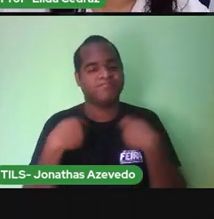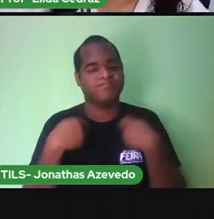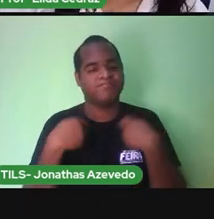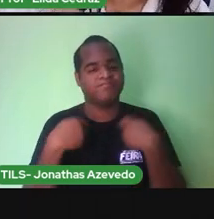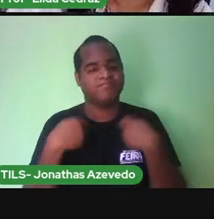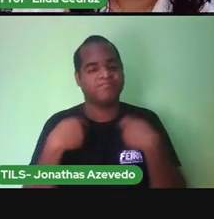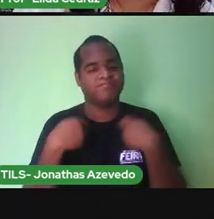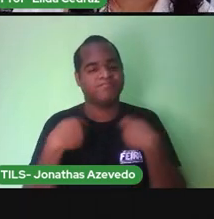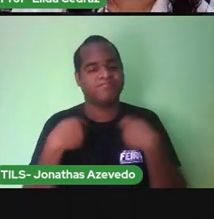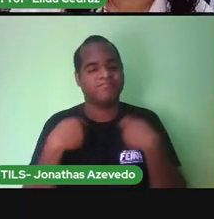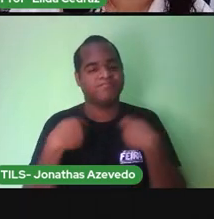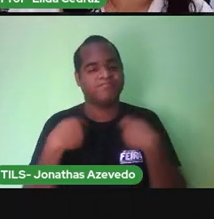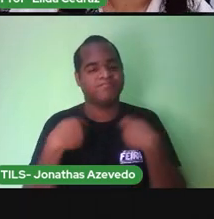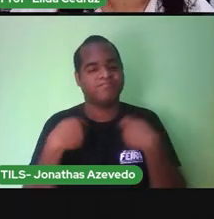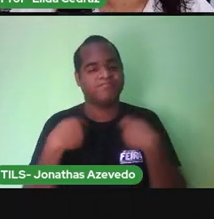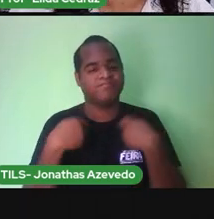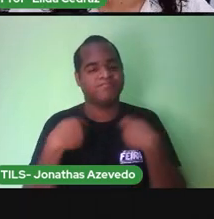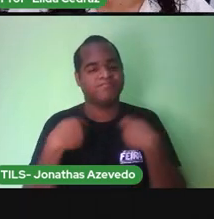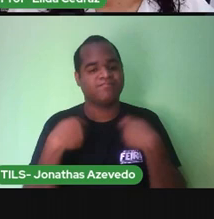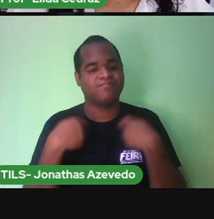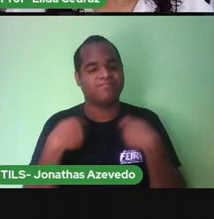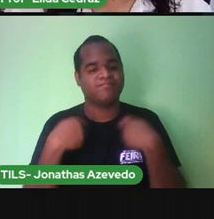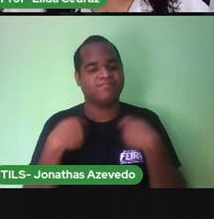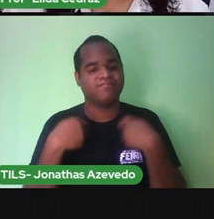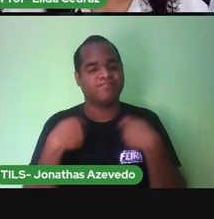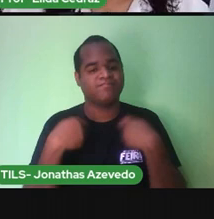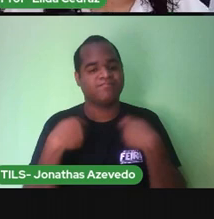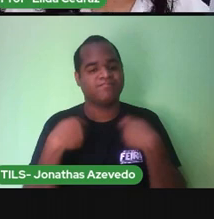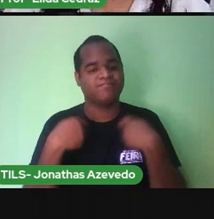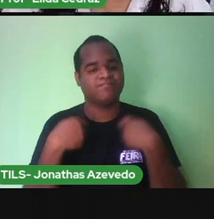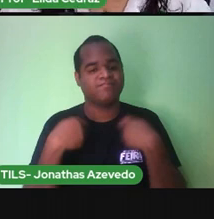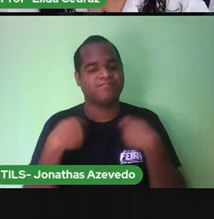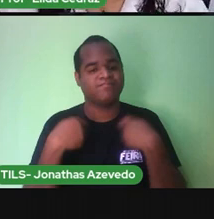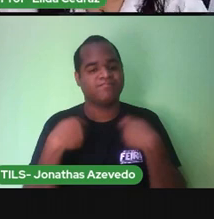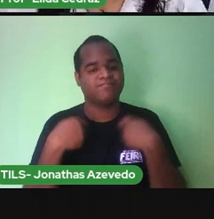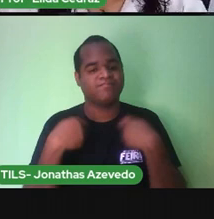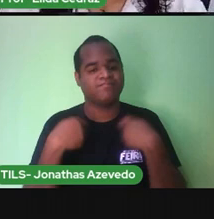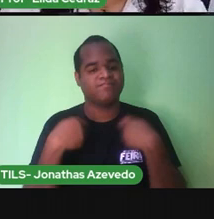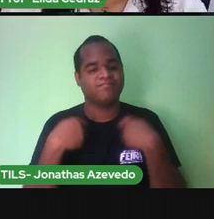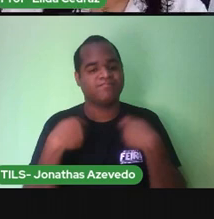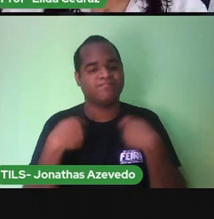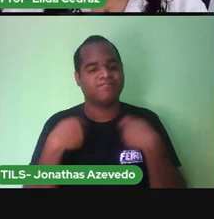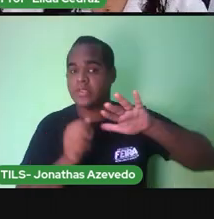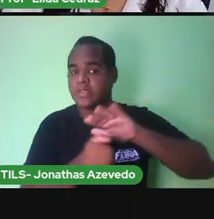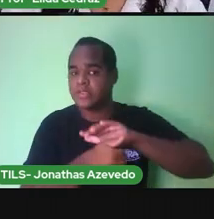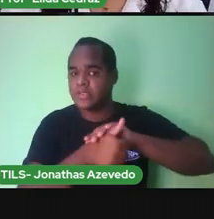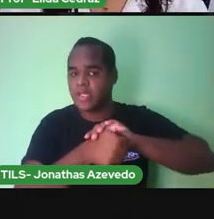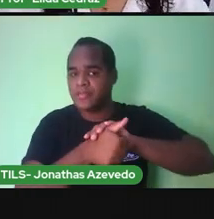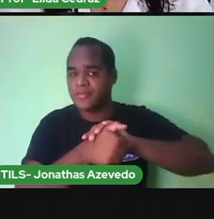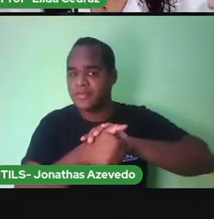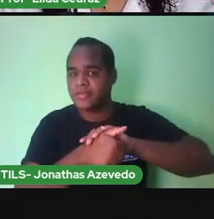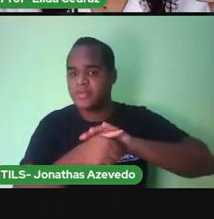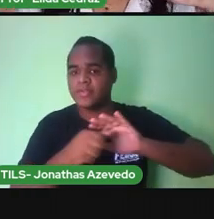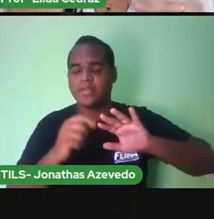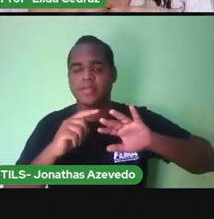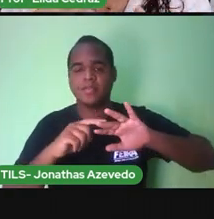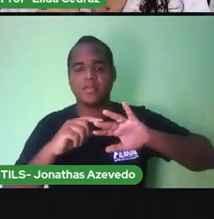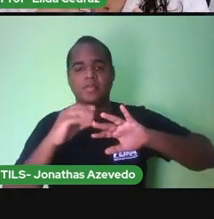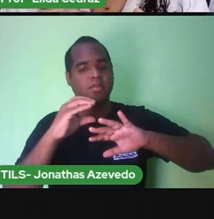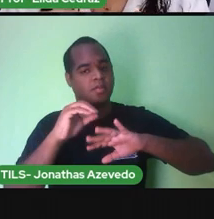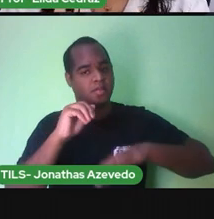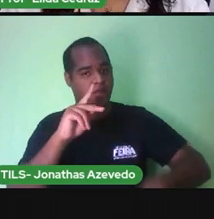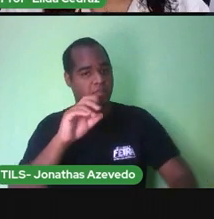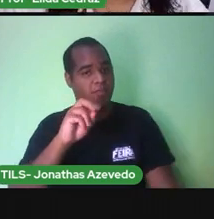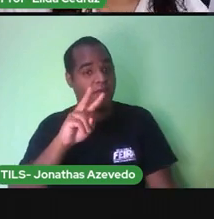subir nas costas dela. E a escada ficou assim. Jabuti, a capivara em pé nas